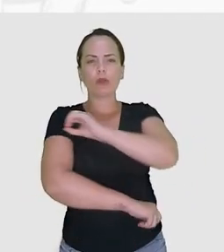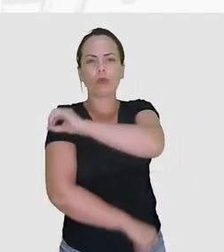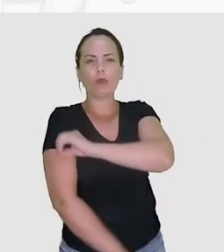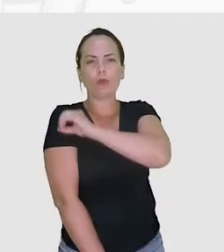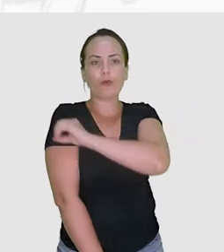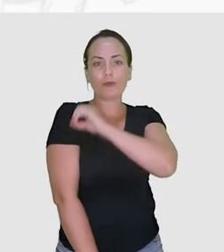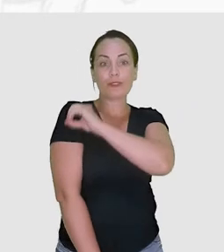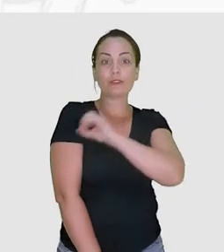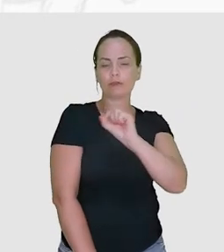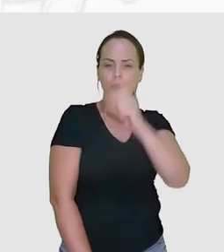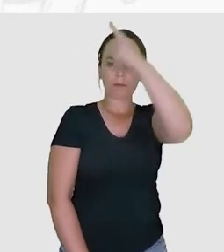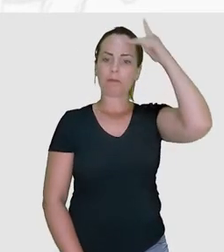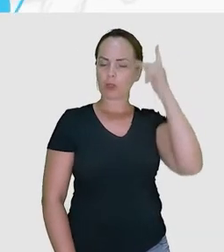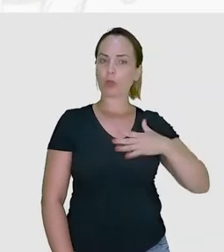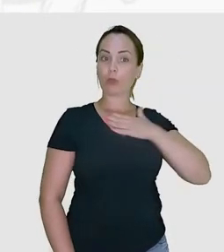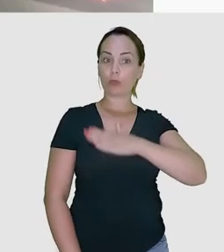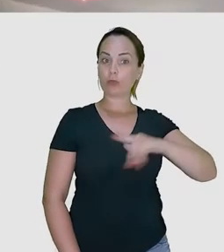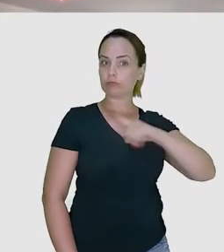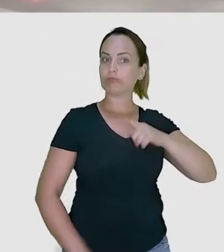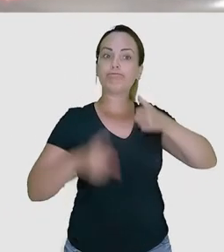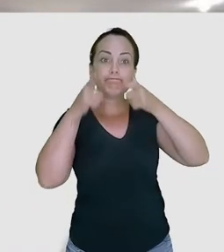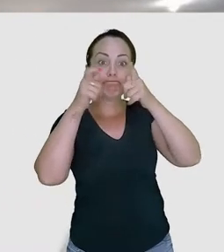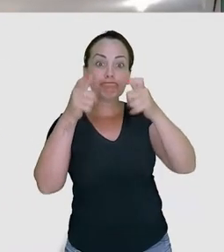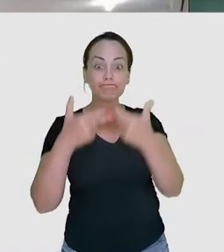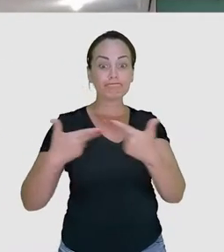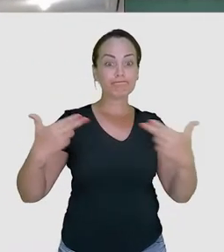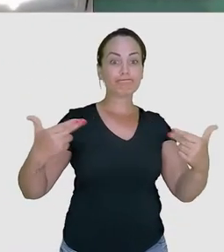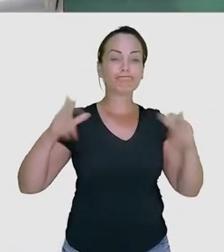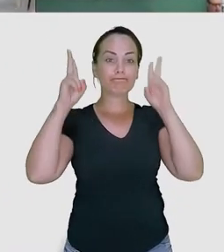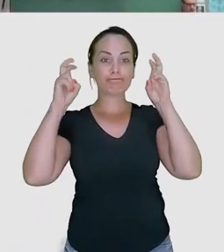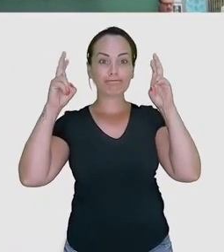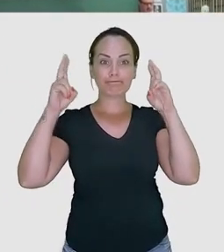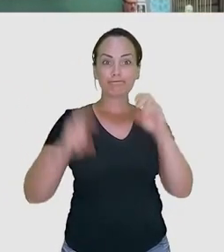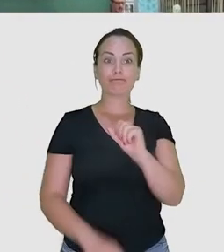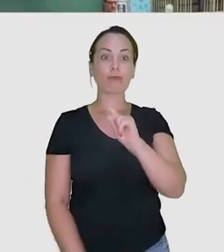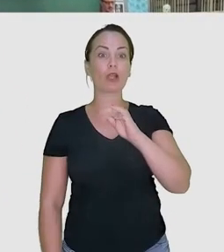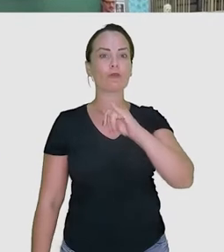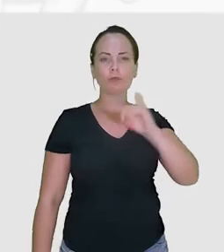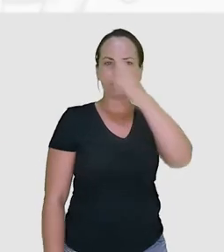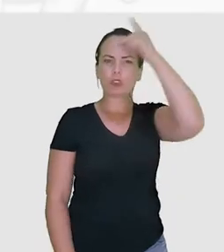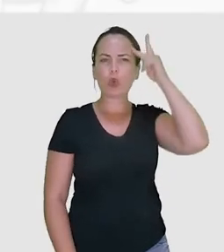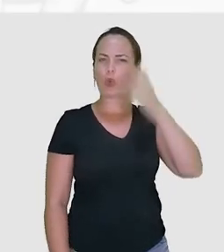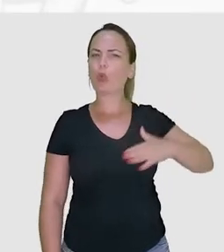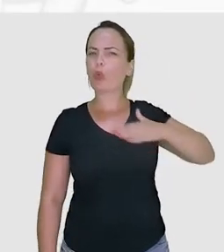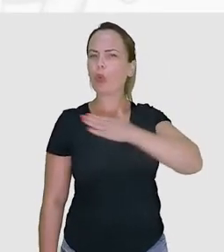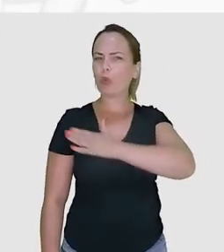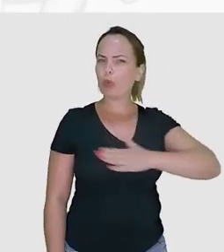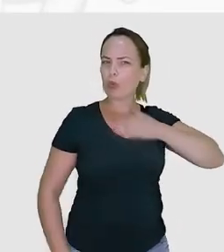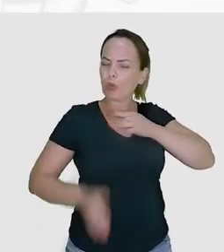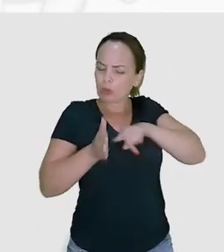software e hardware. Workshops são oficinas, encontros de pessoas que gostam e têm interesses em comum por temas variados.